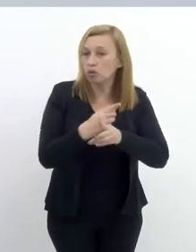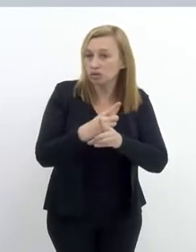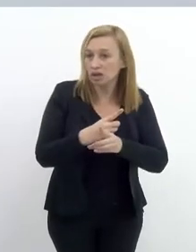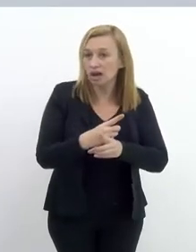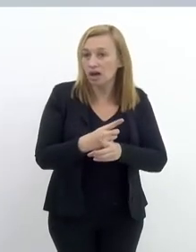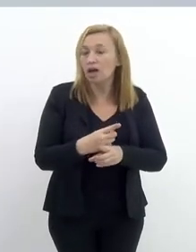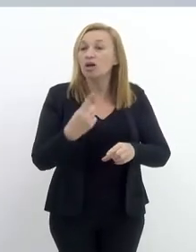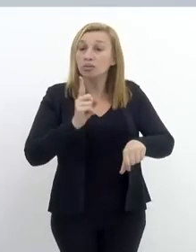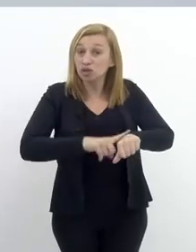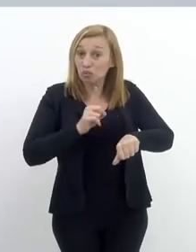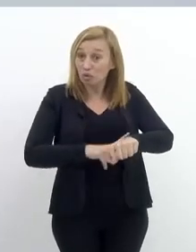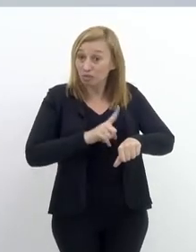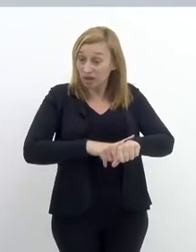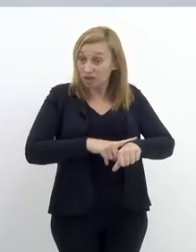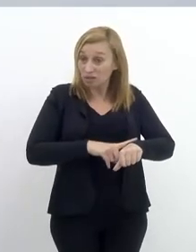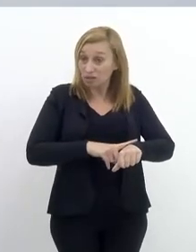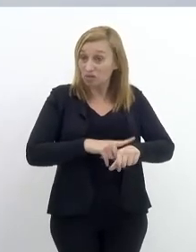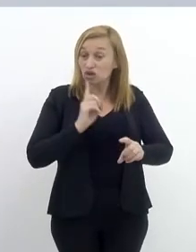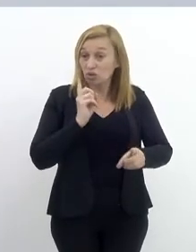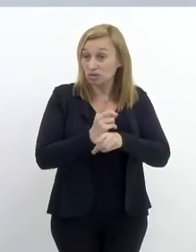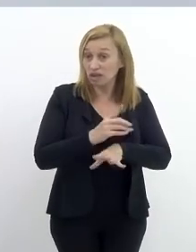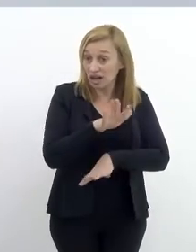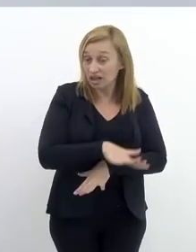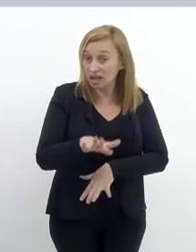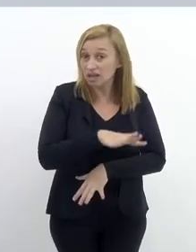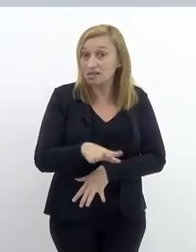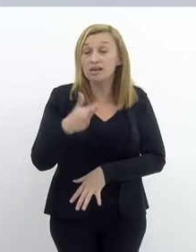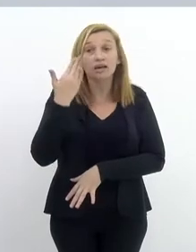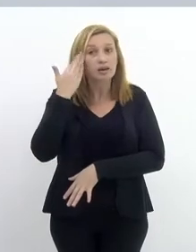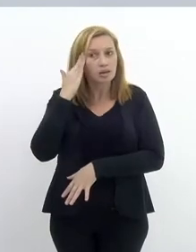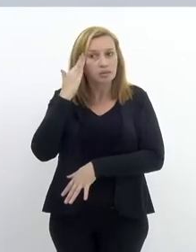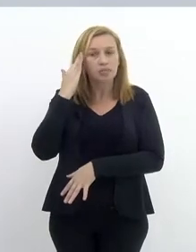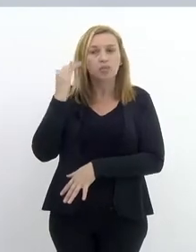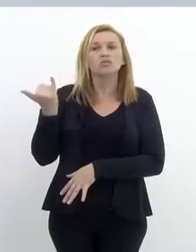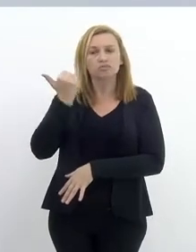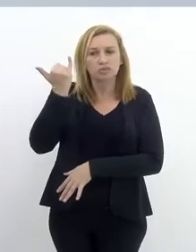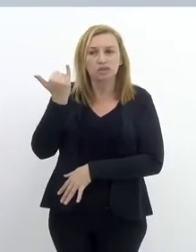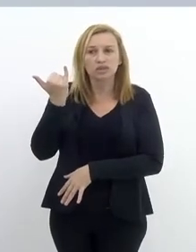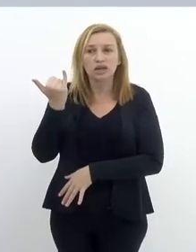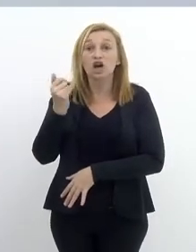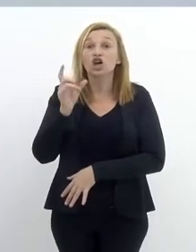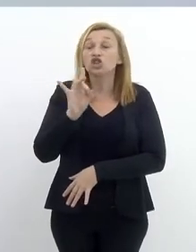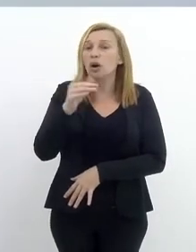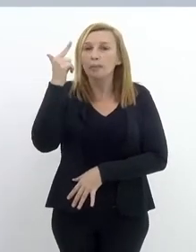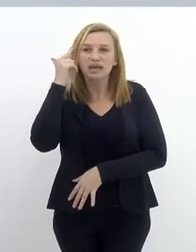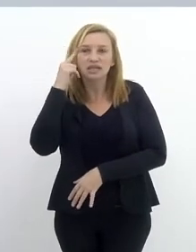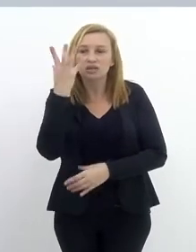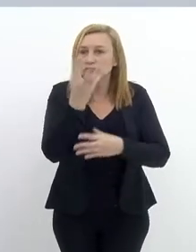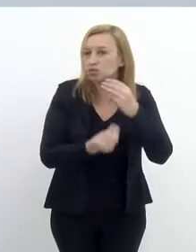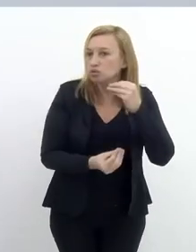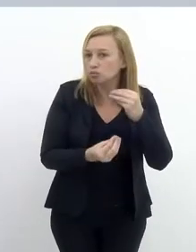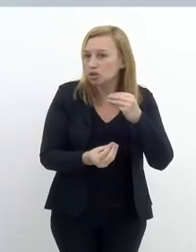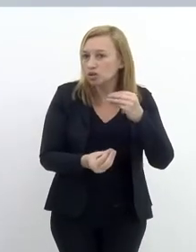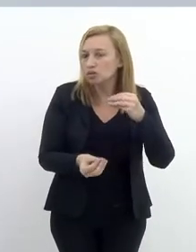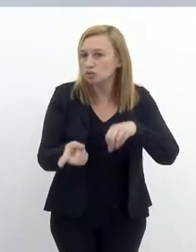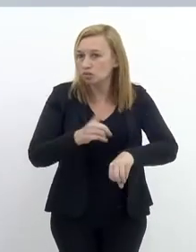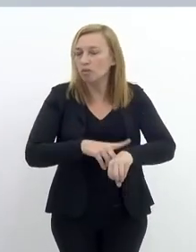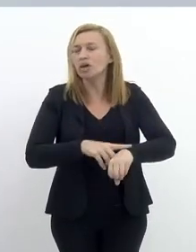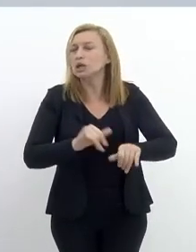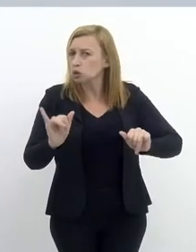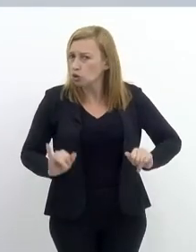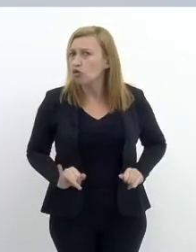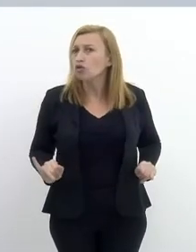localização, porque o momento da localização é interessante a gente pensar sobre isso. A gente pensa muito sobre o momento de desaparecimento, que é algo